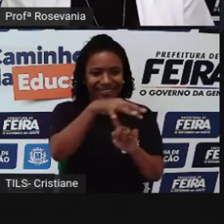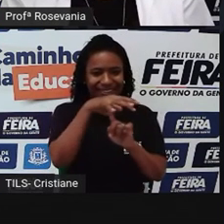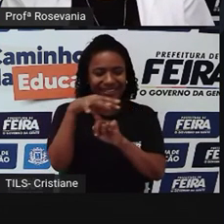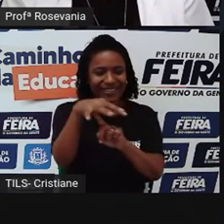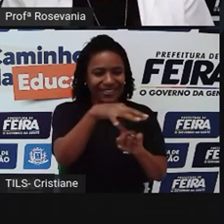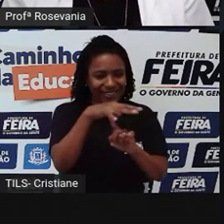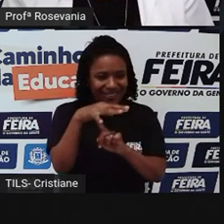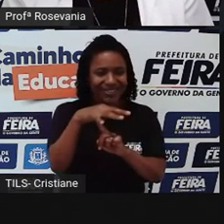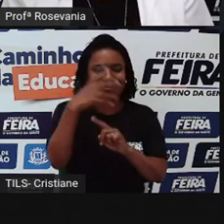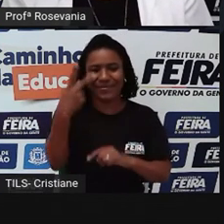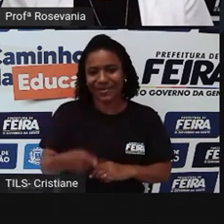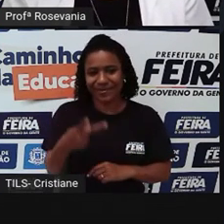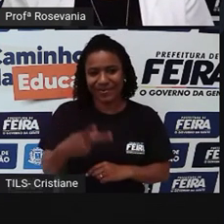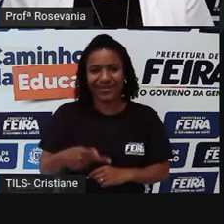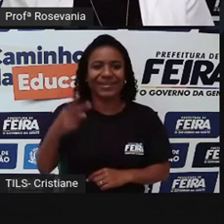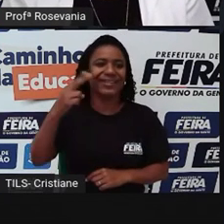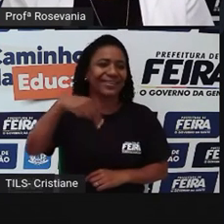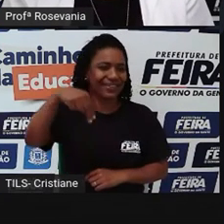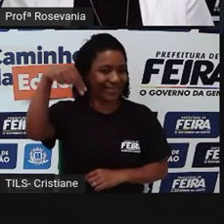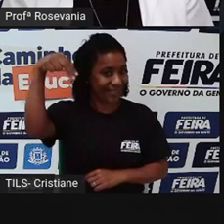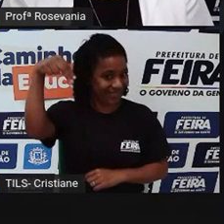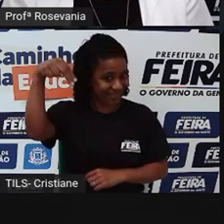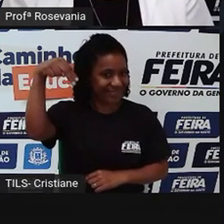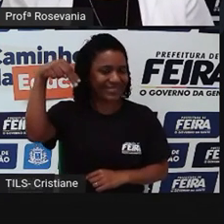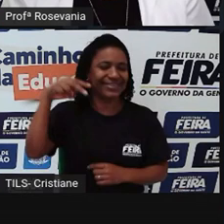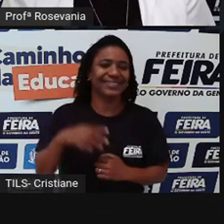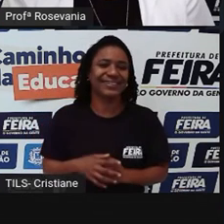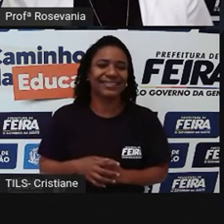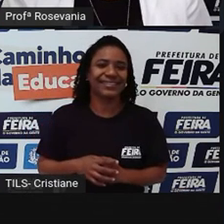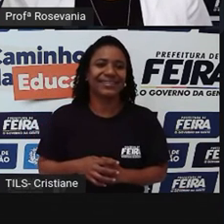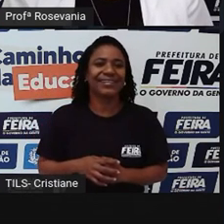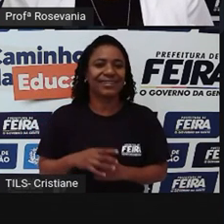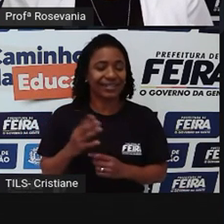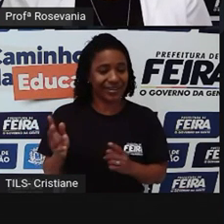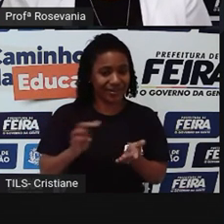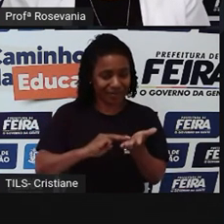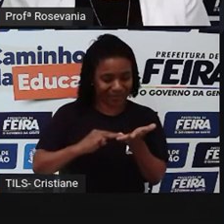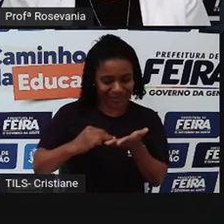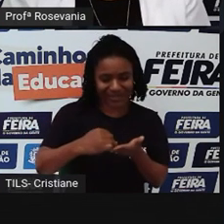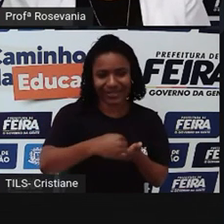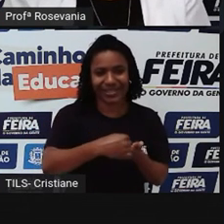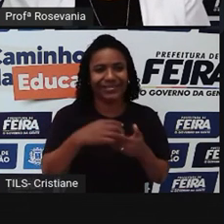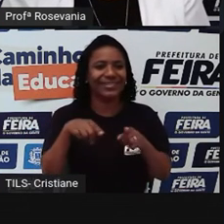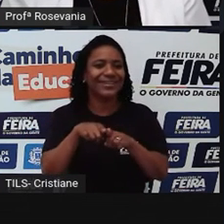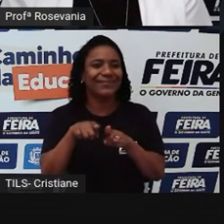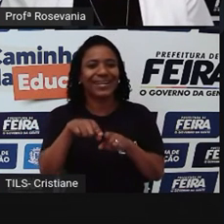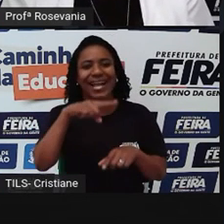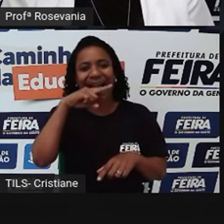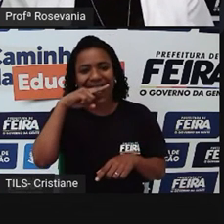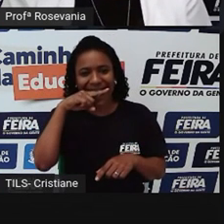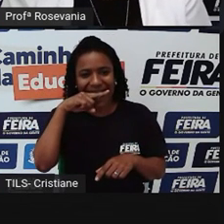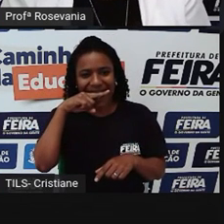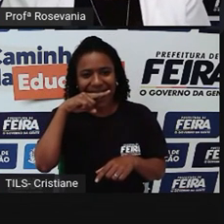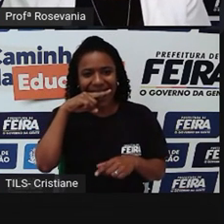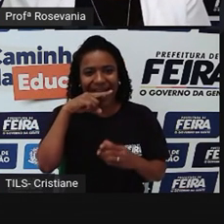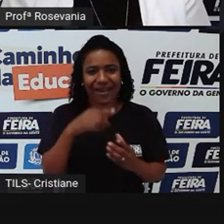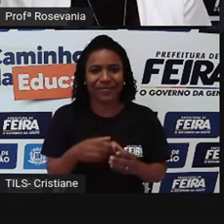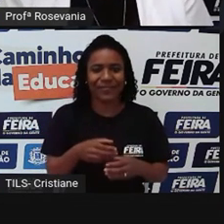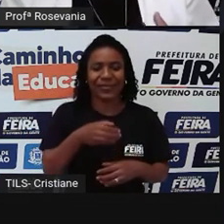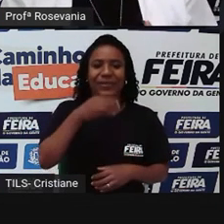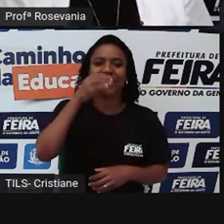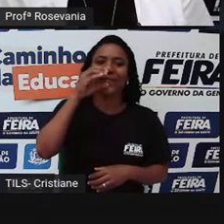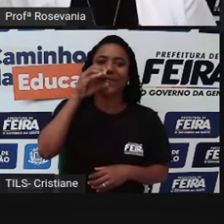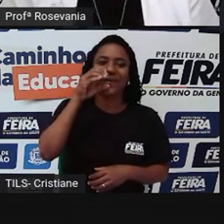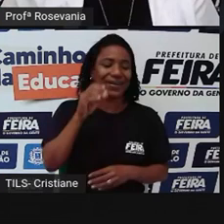feiras livres do nordeste como um todo, a gente tem o nosso pastelzinho e o nosso caldo de cana, aí deixa a prova passar,